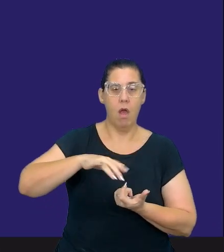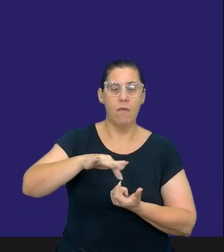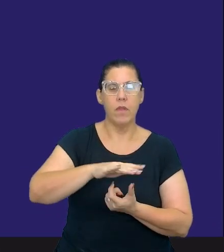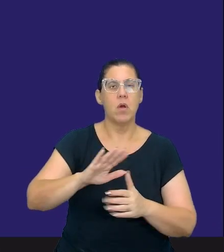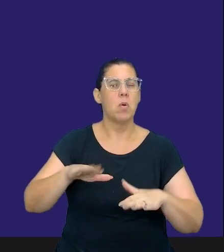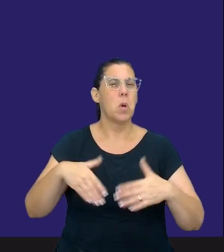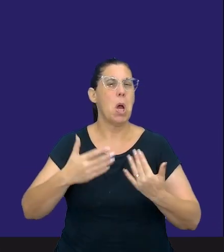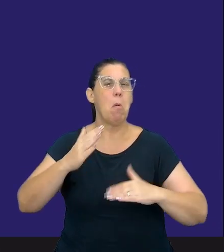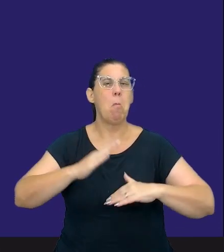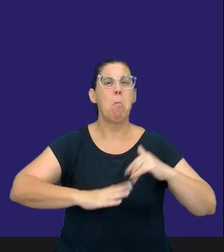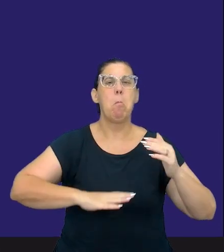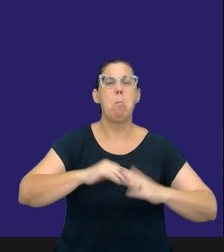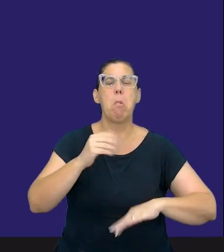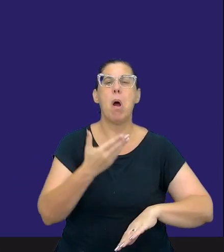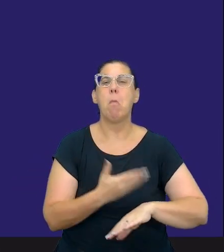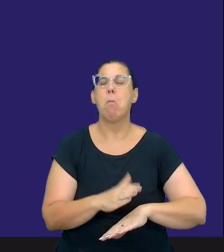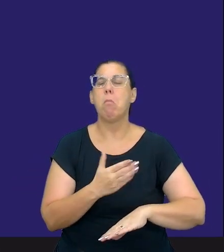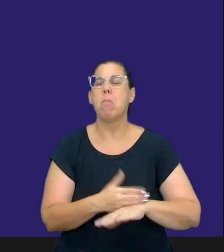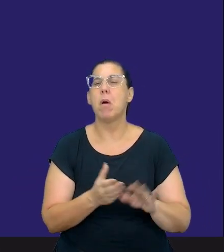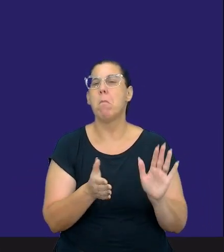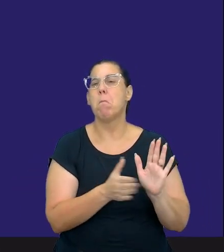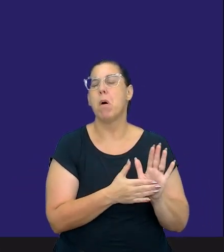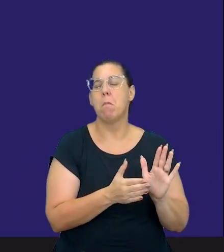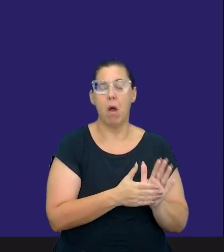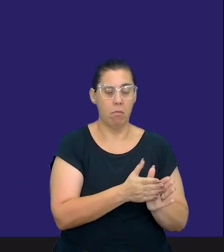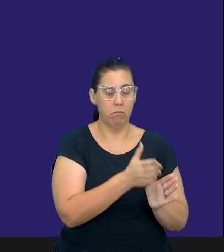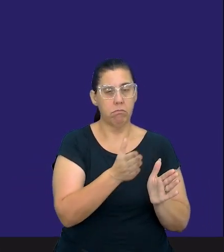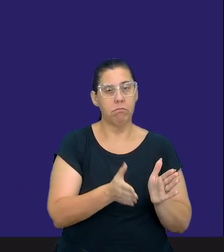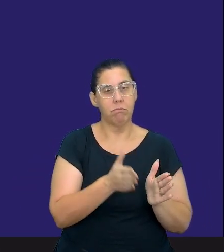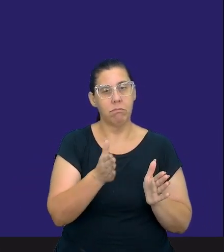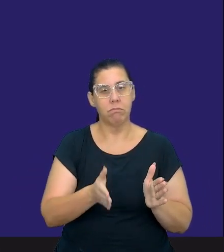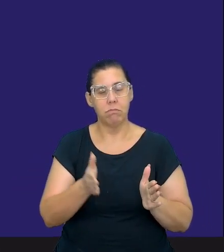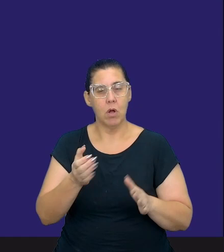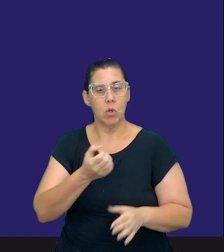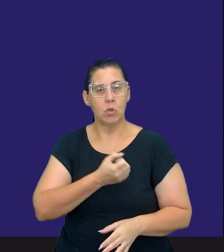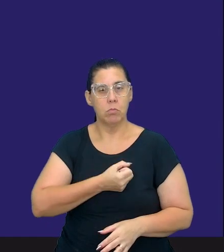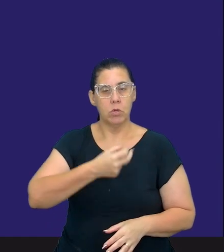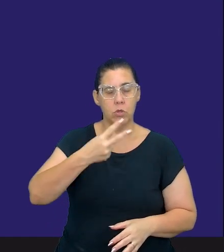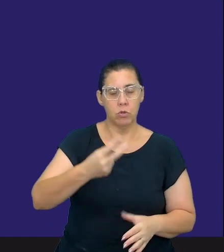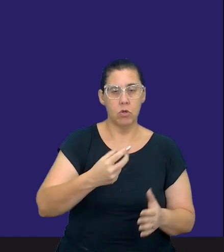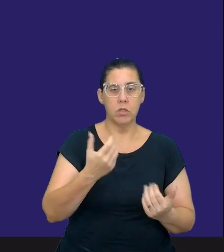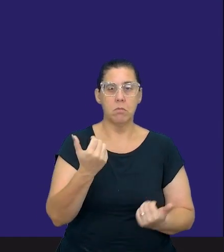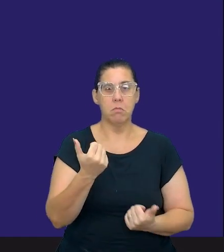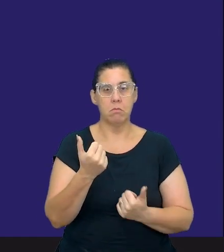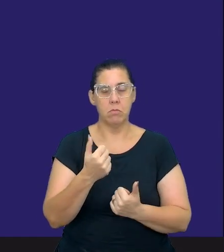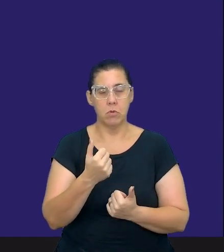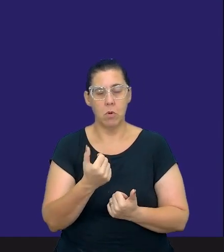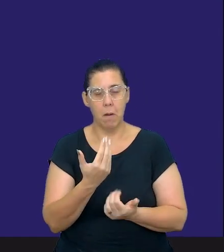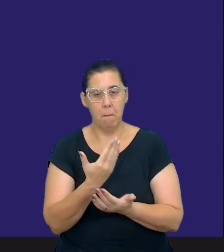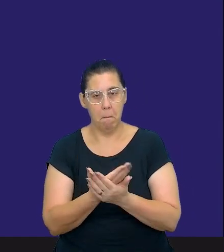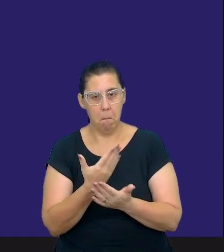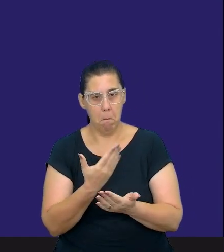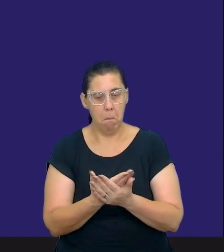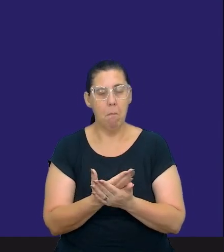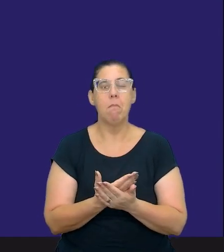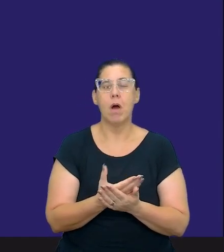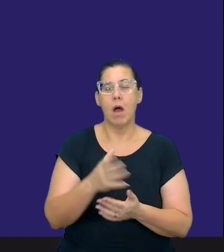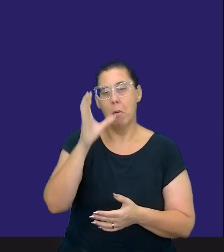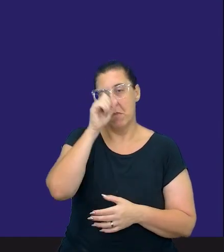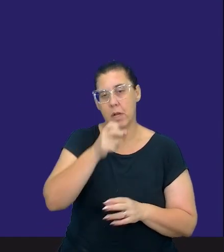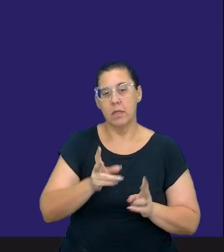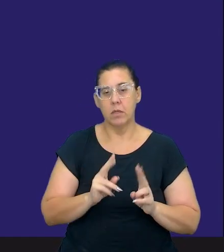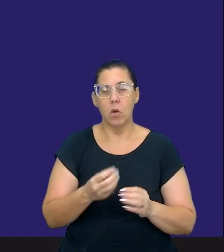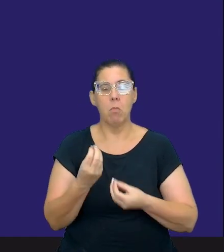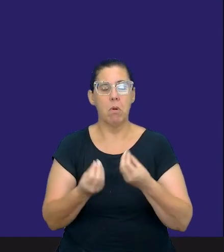atividades que estão propostas na sequência de atividade 2 do nosso material do Aprender Sempre, com foco aonde?